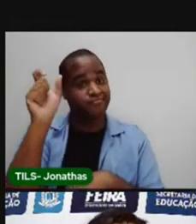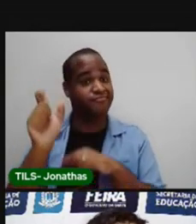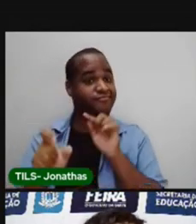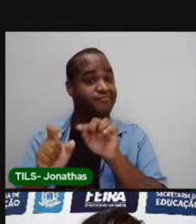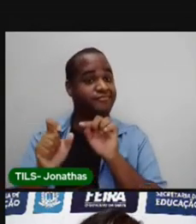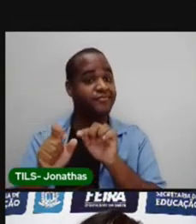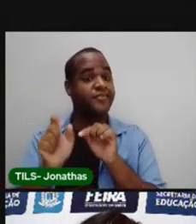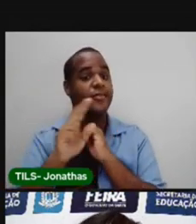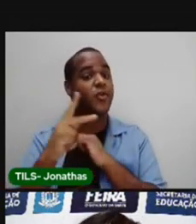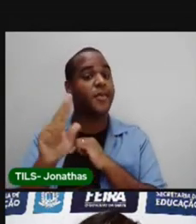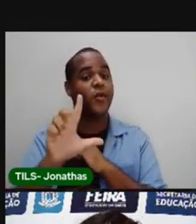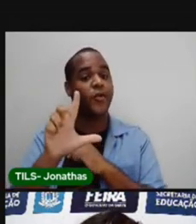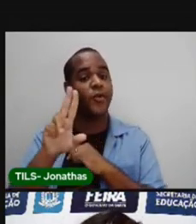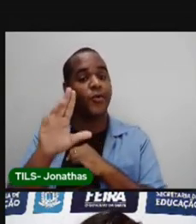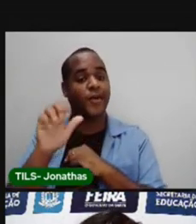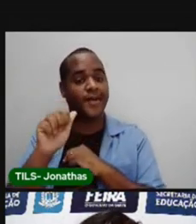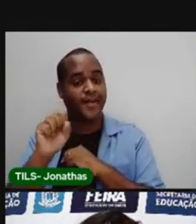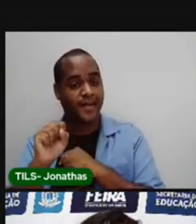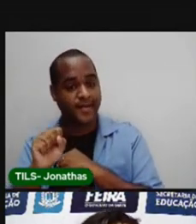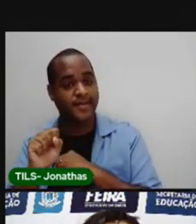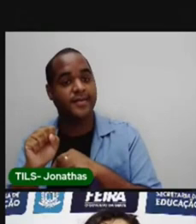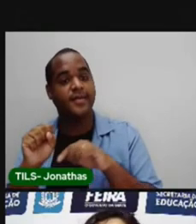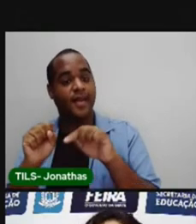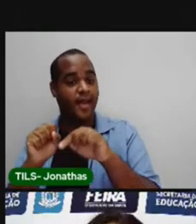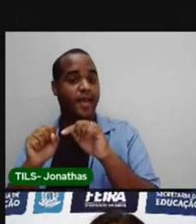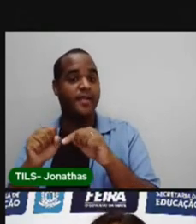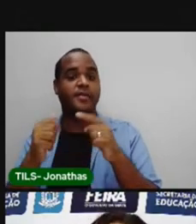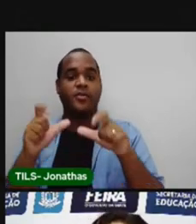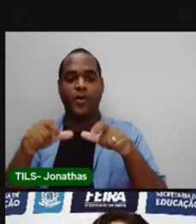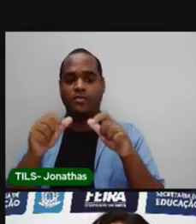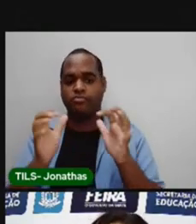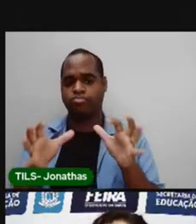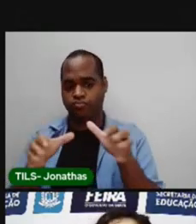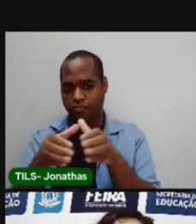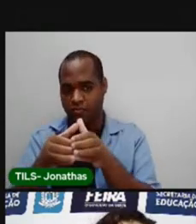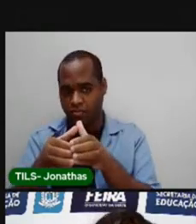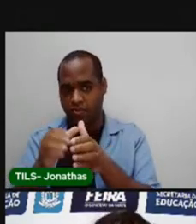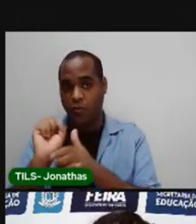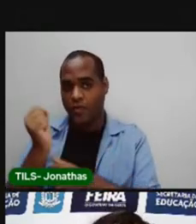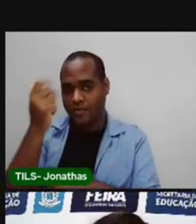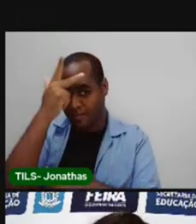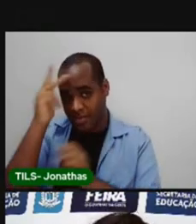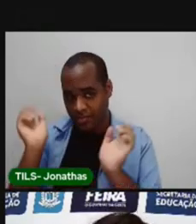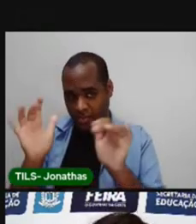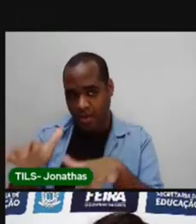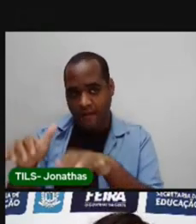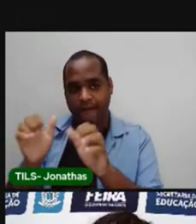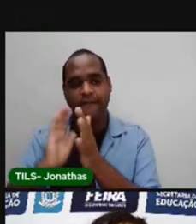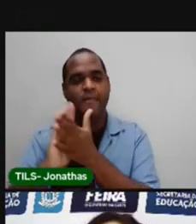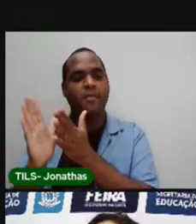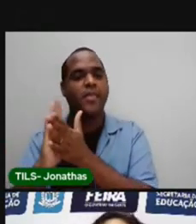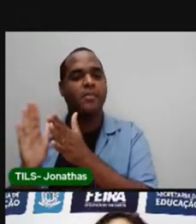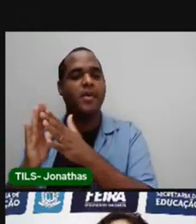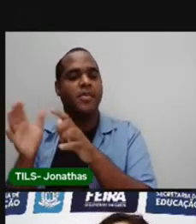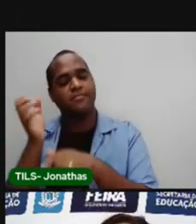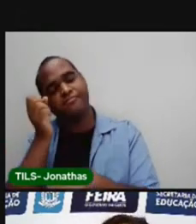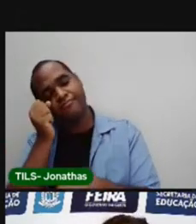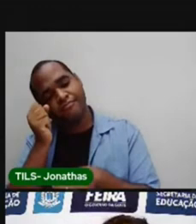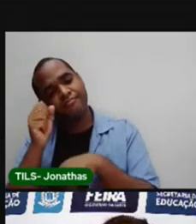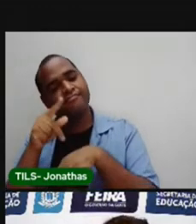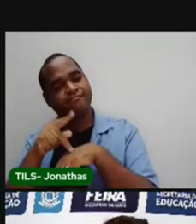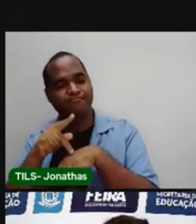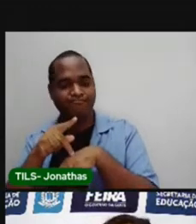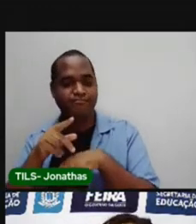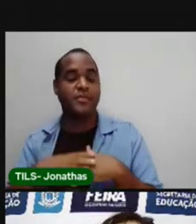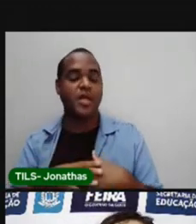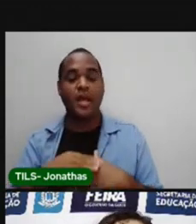nome porque Lucas da Feira e o seu bando quando estavam fugindo descansavam lá. Que tal